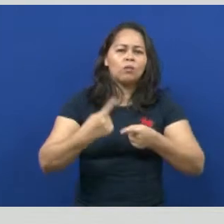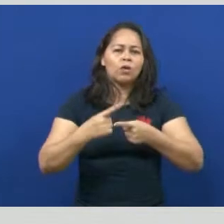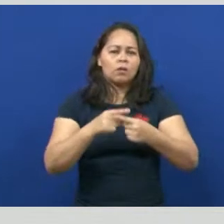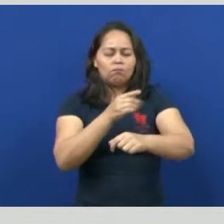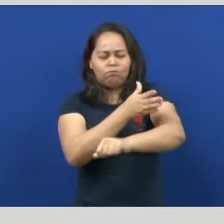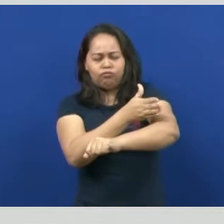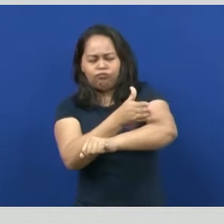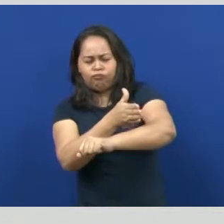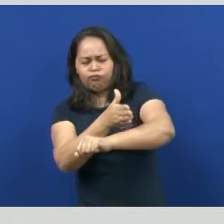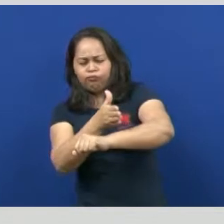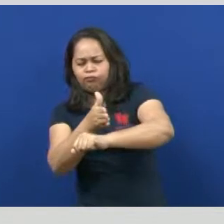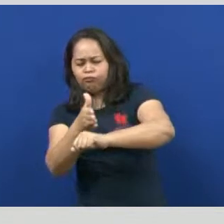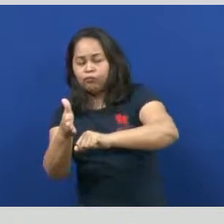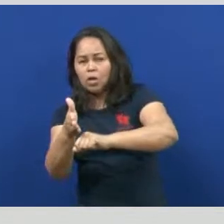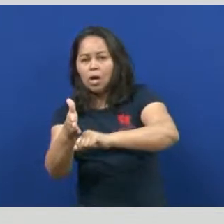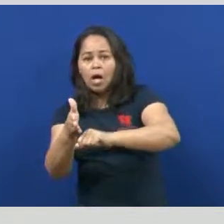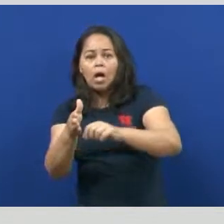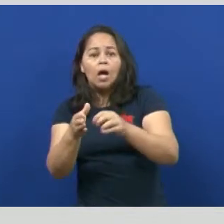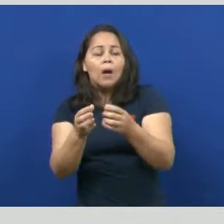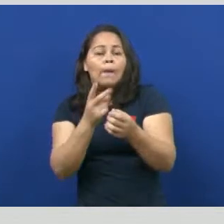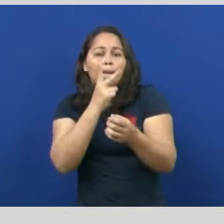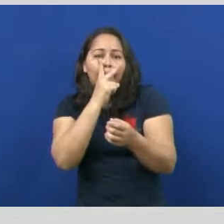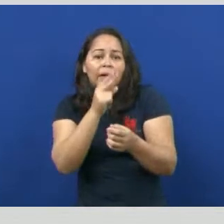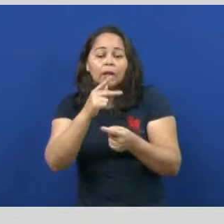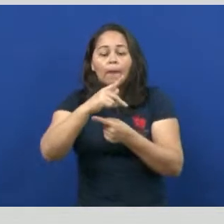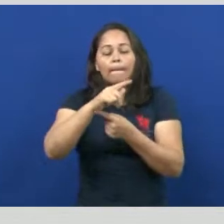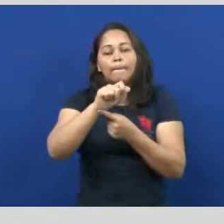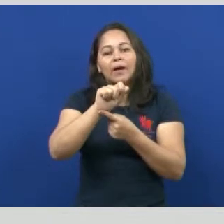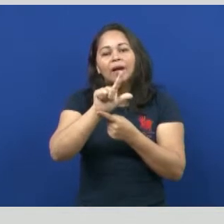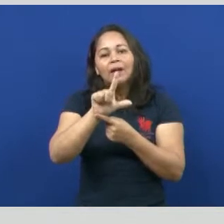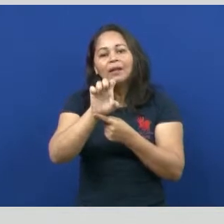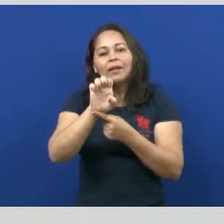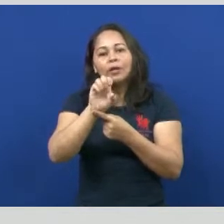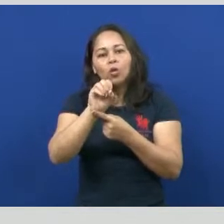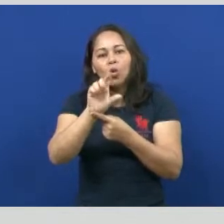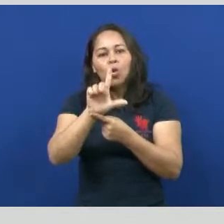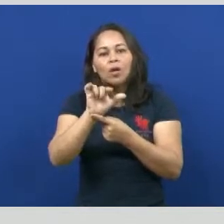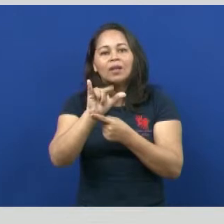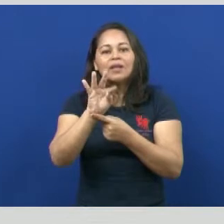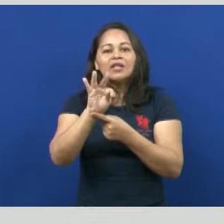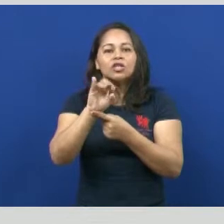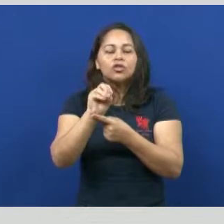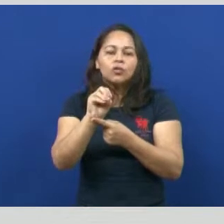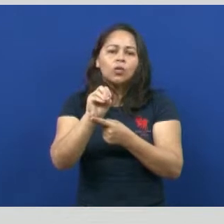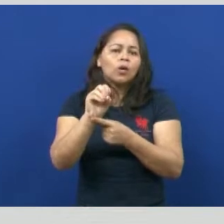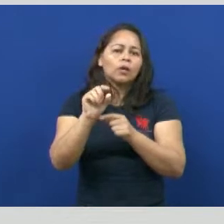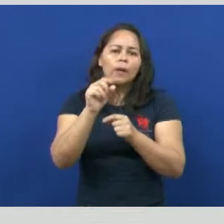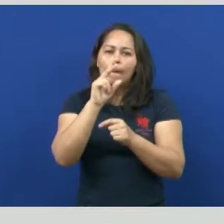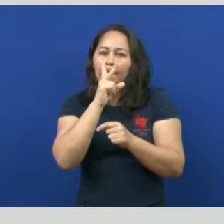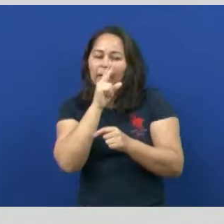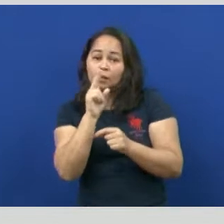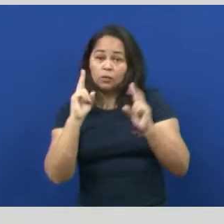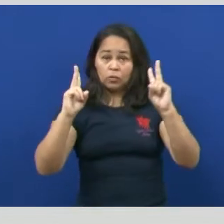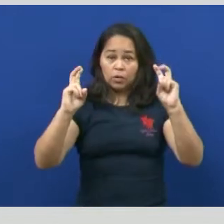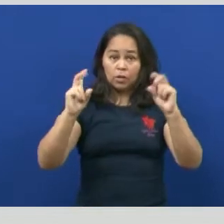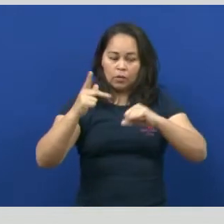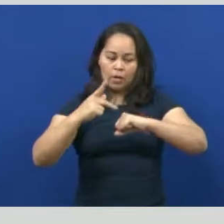longo, ele é dividido entre paleolítico, ou a conhecida idade da pedra lascada,